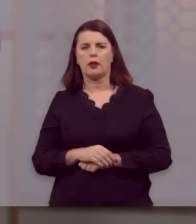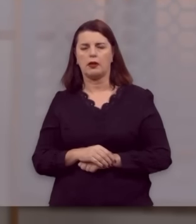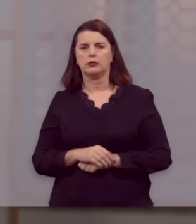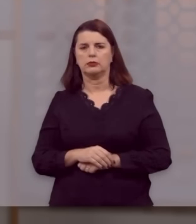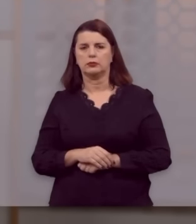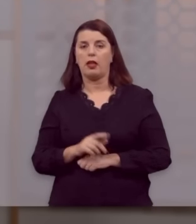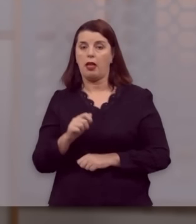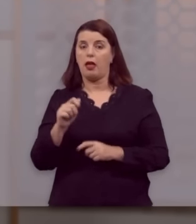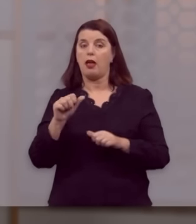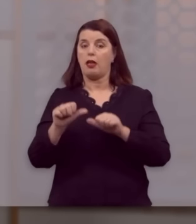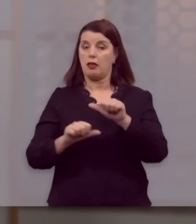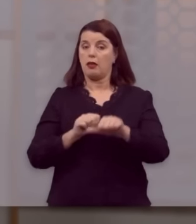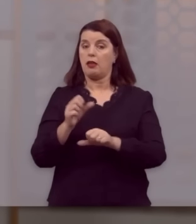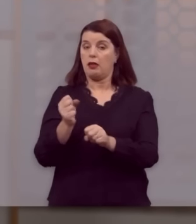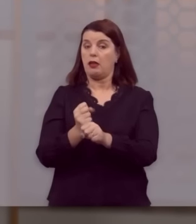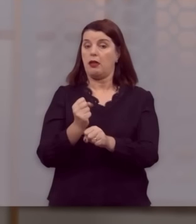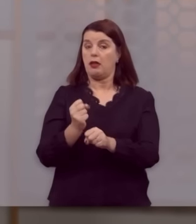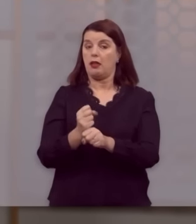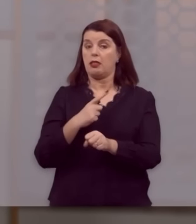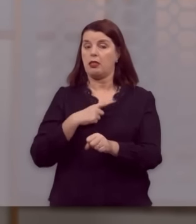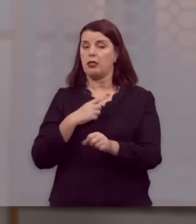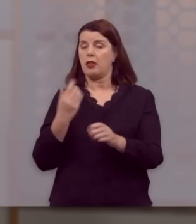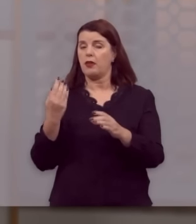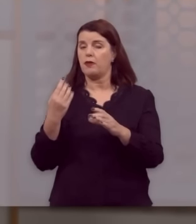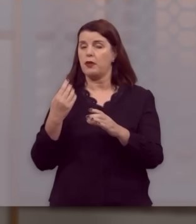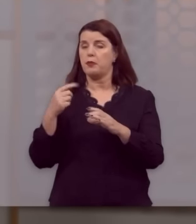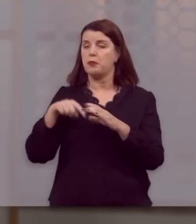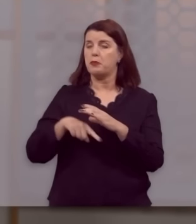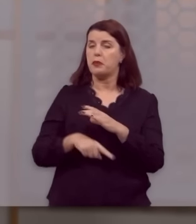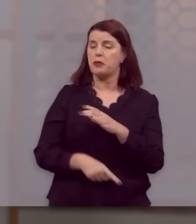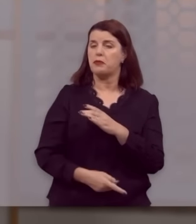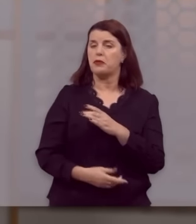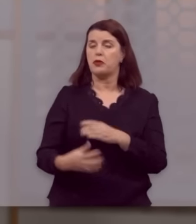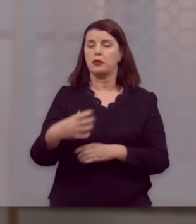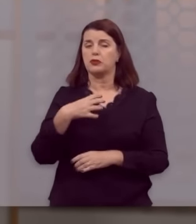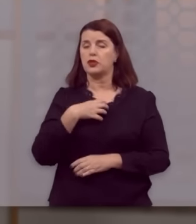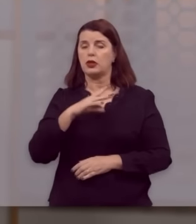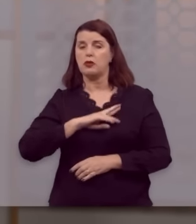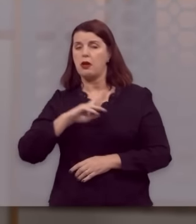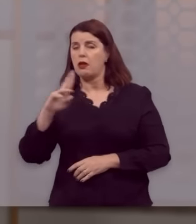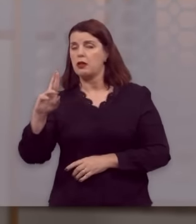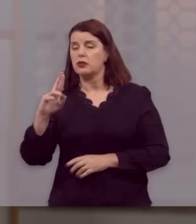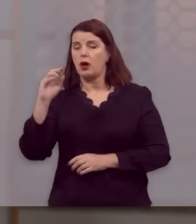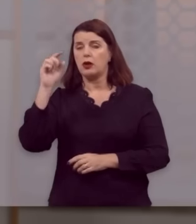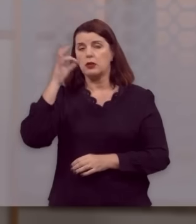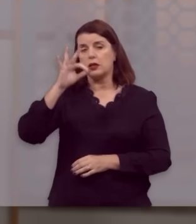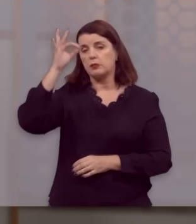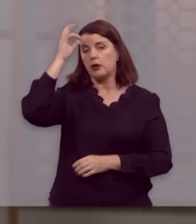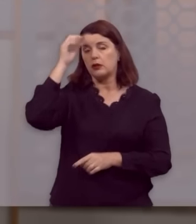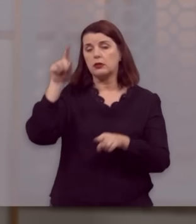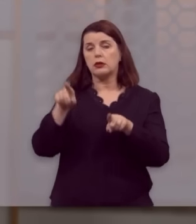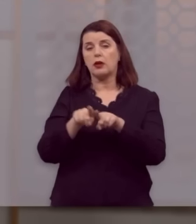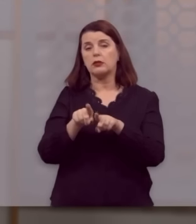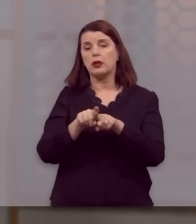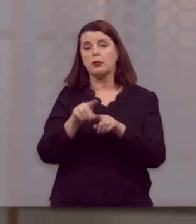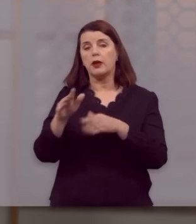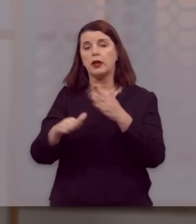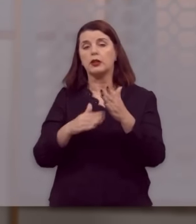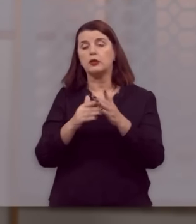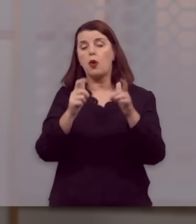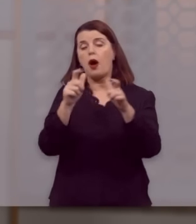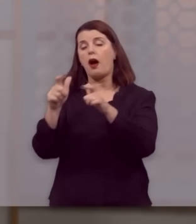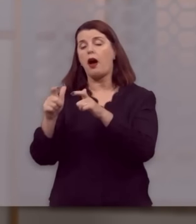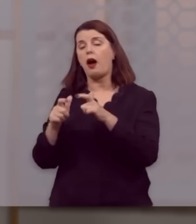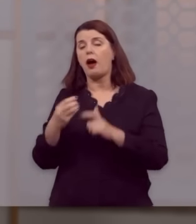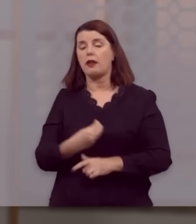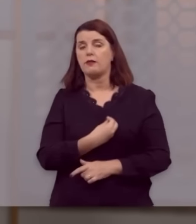Esta reforma teve um impacto profundo não só na vida religiosa, espiritual, mas em todas as outras